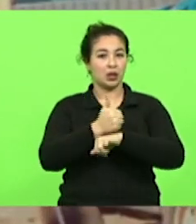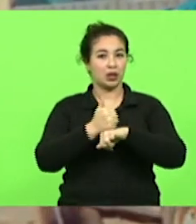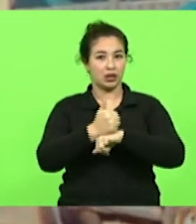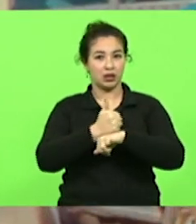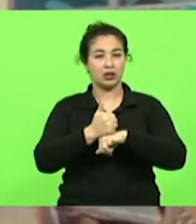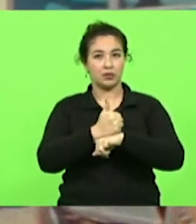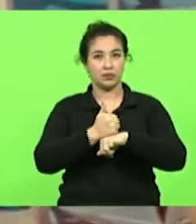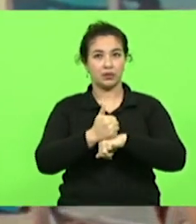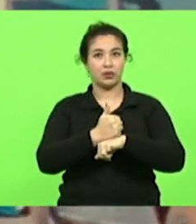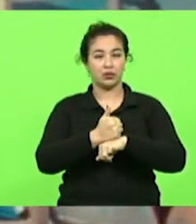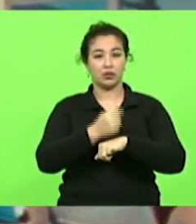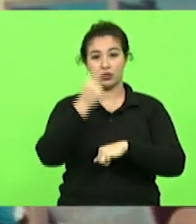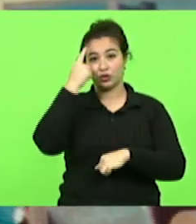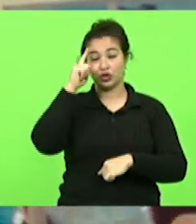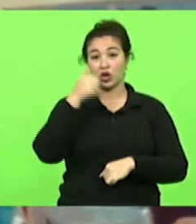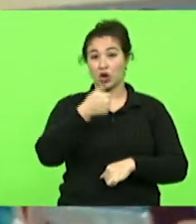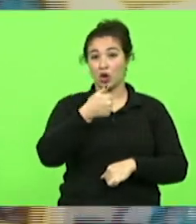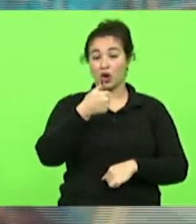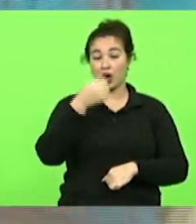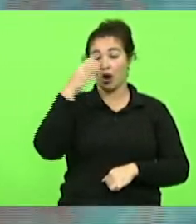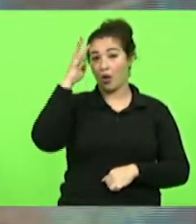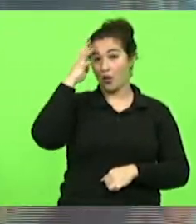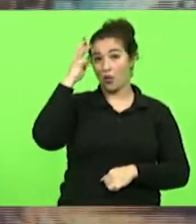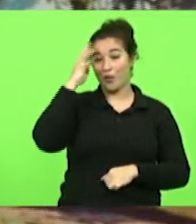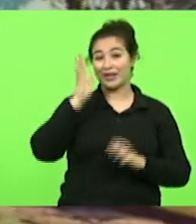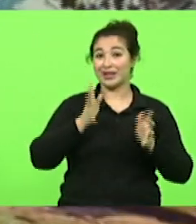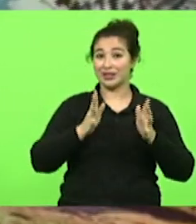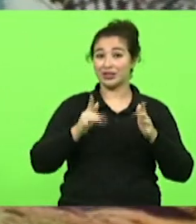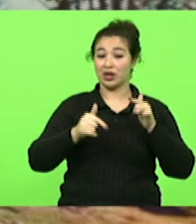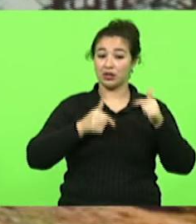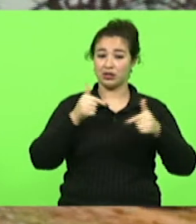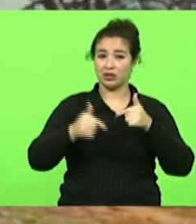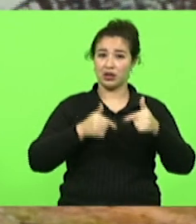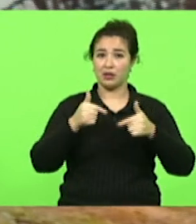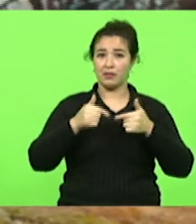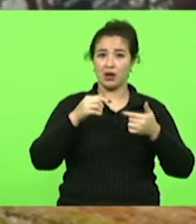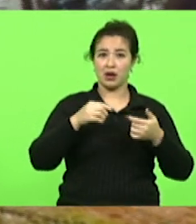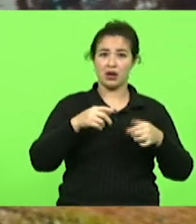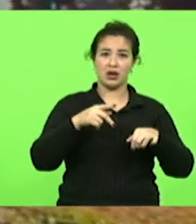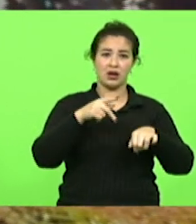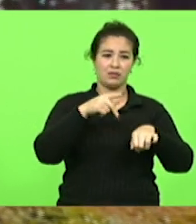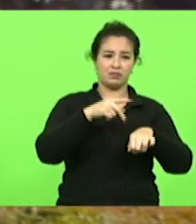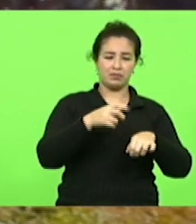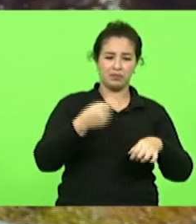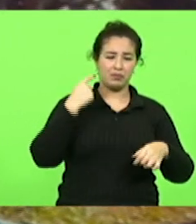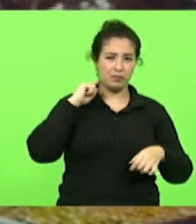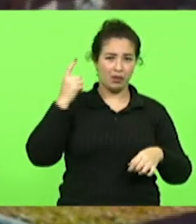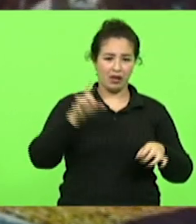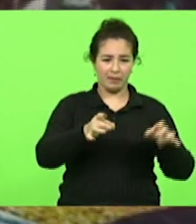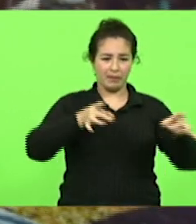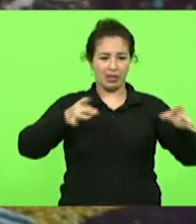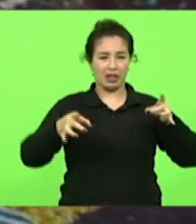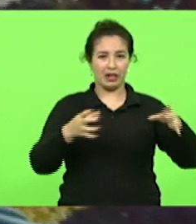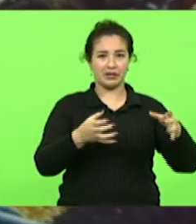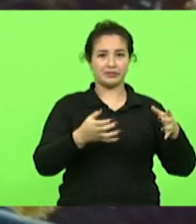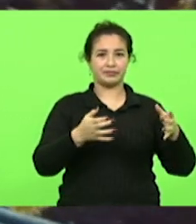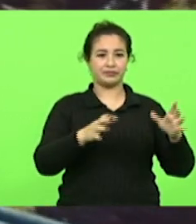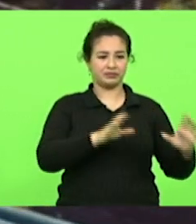quarta-feira estavam lá ajudando a recolher os entulhos, recolher a sujeira e já